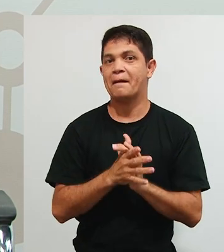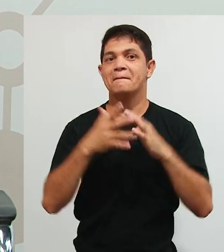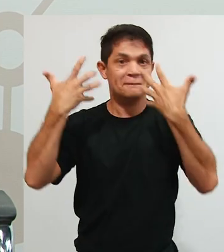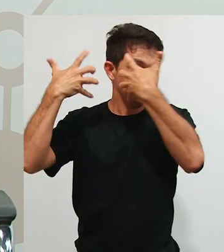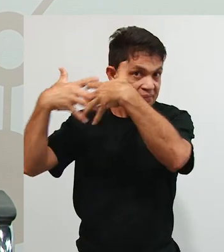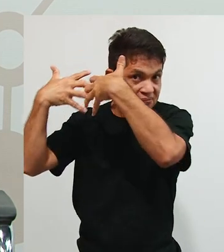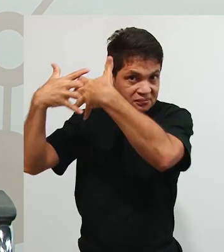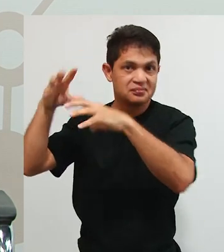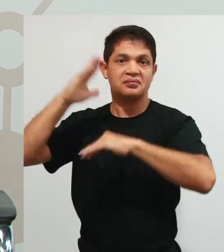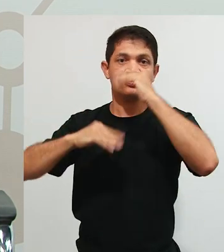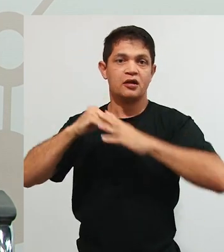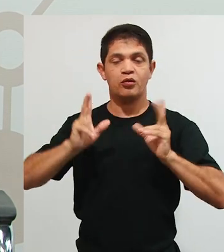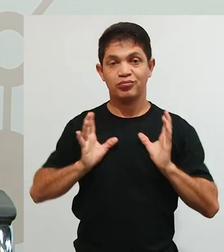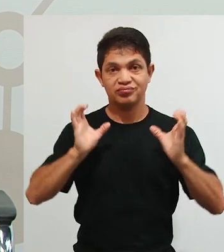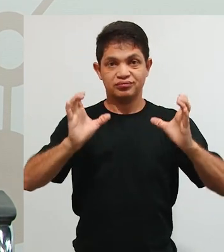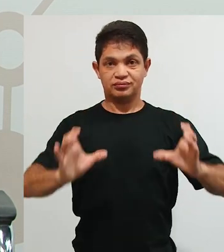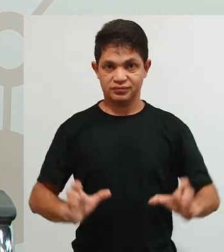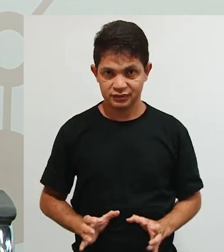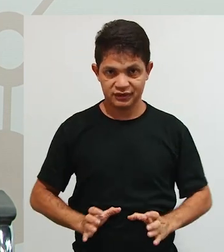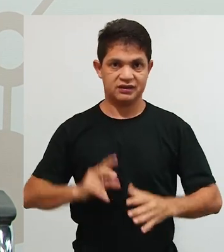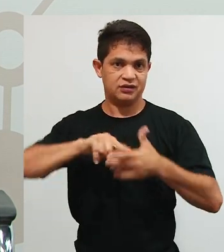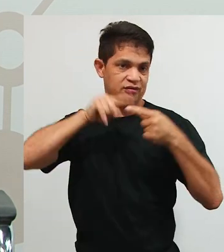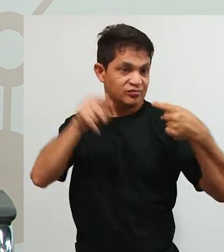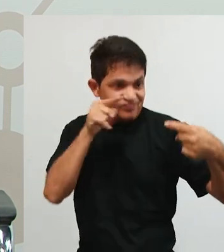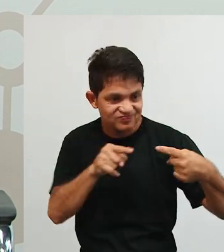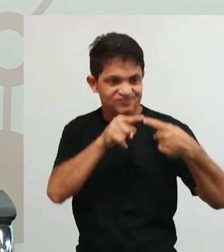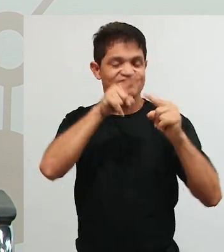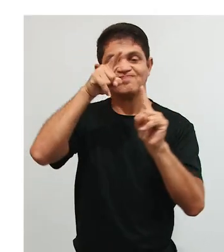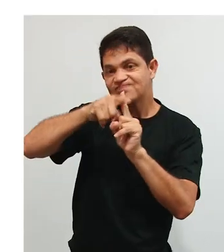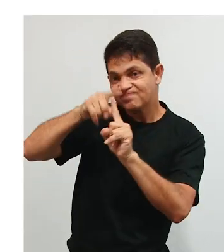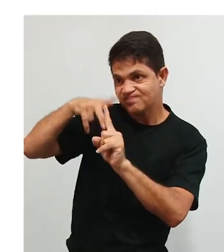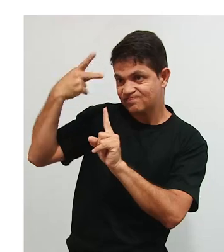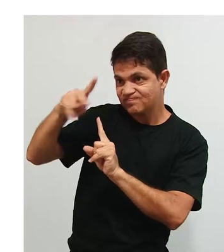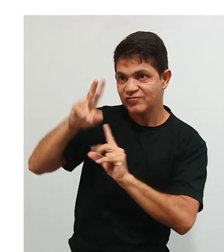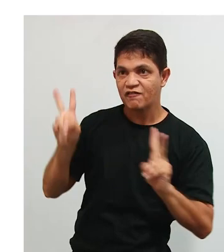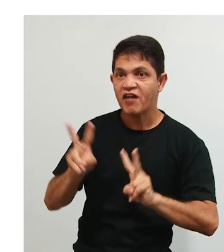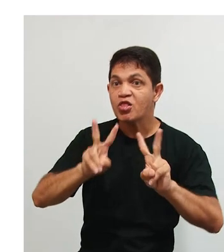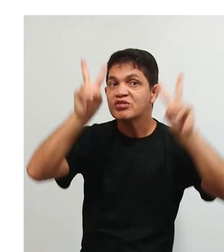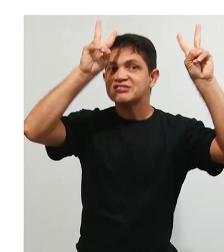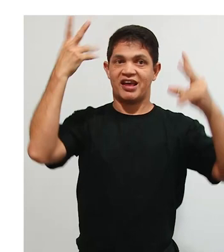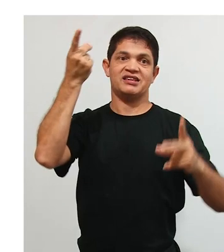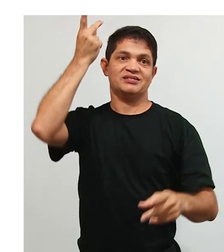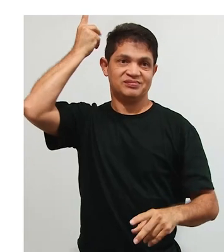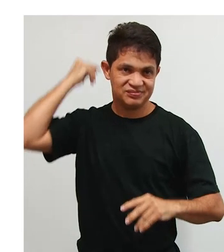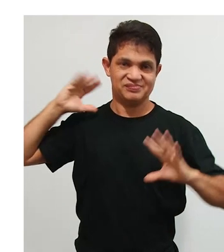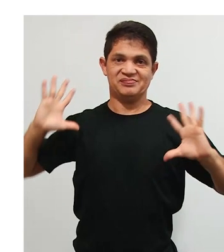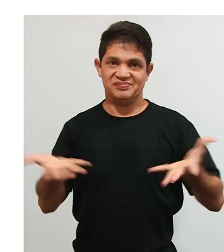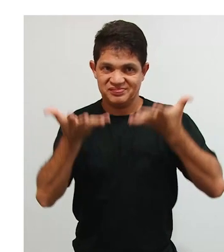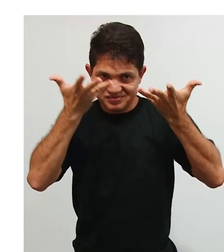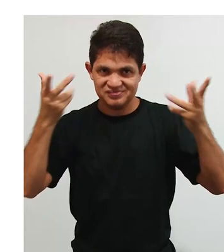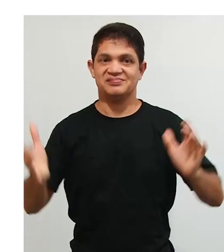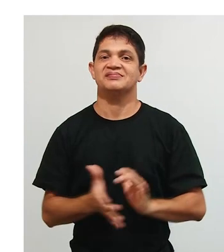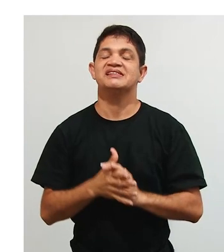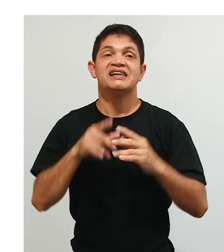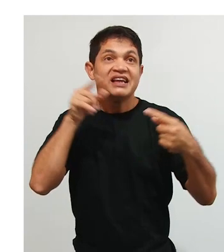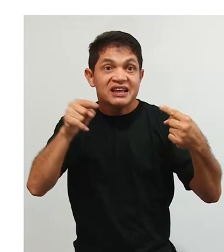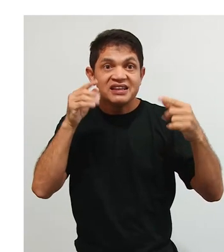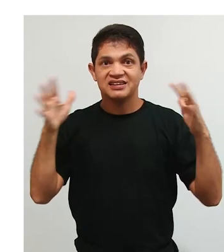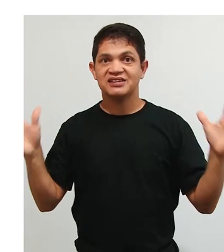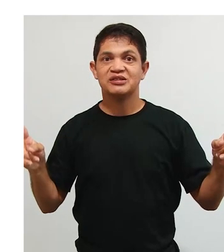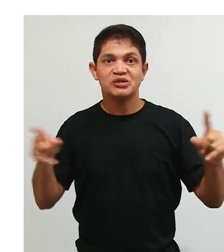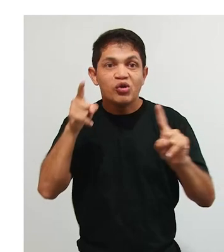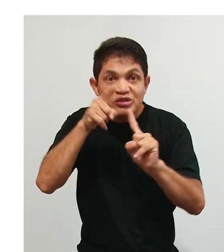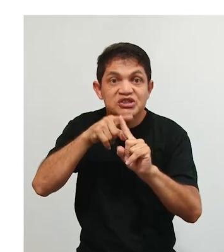o comportamento, o estímulo, ele é muito valorizado. Então, quando um comportamento for associado a um determinado